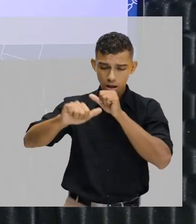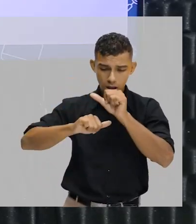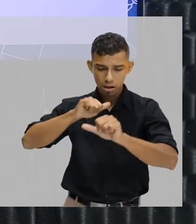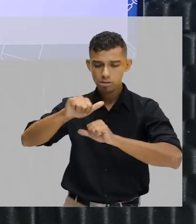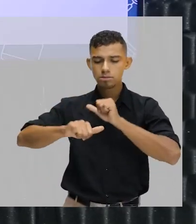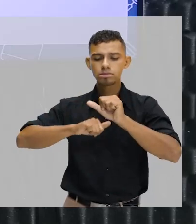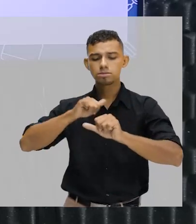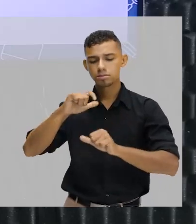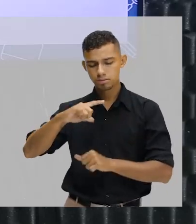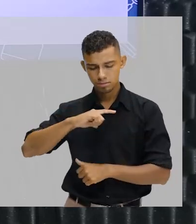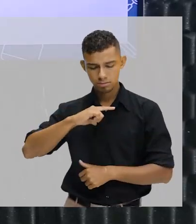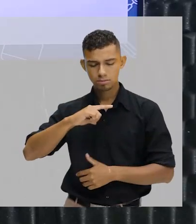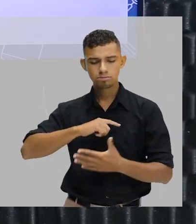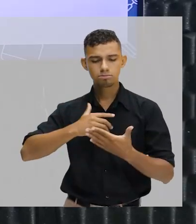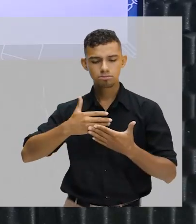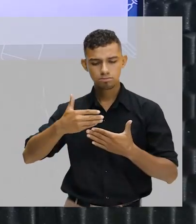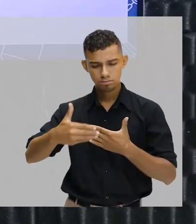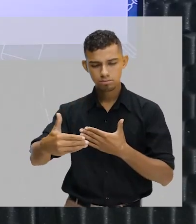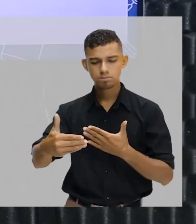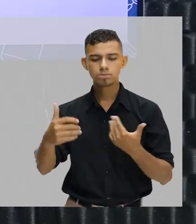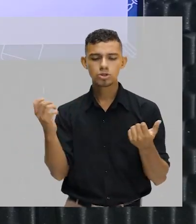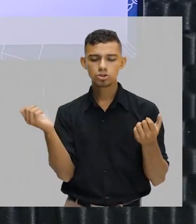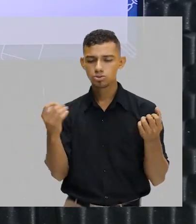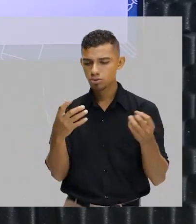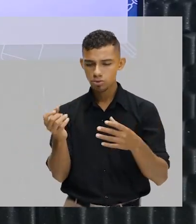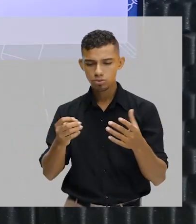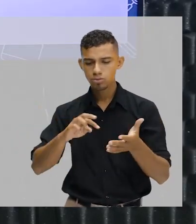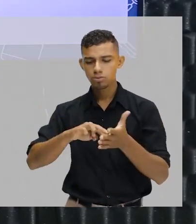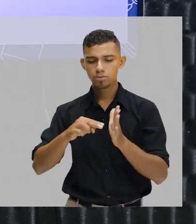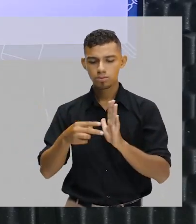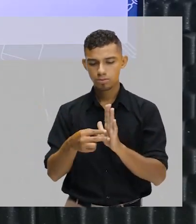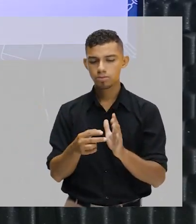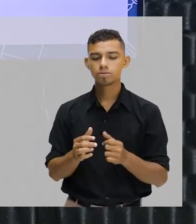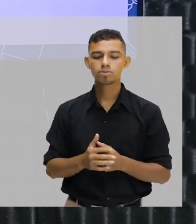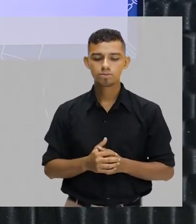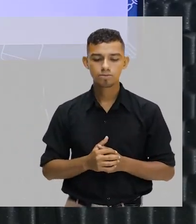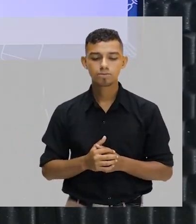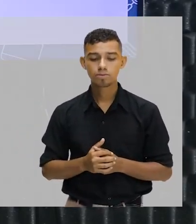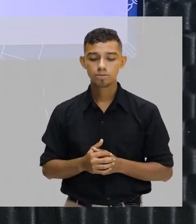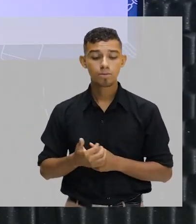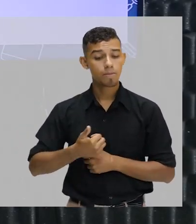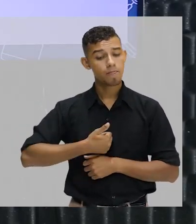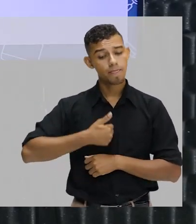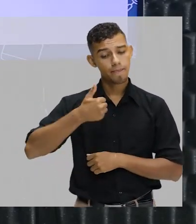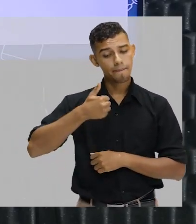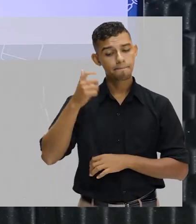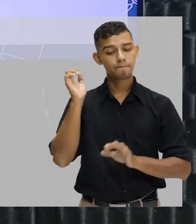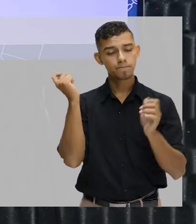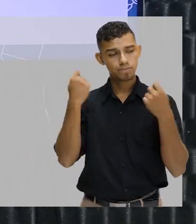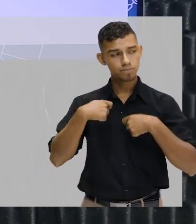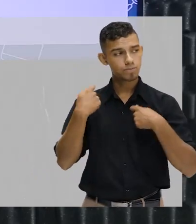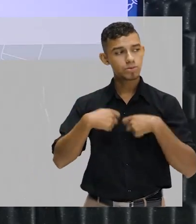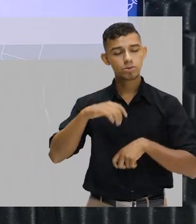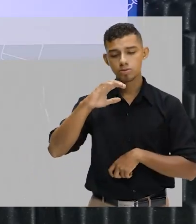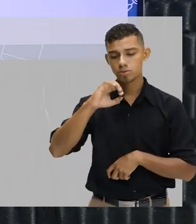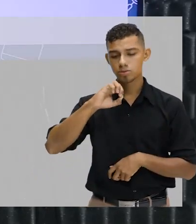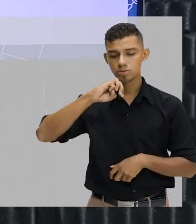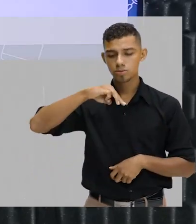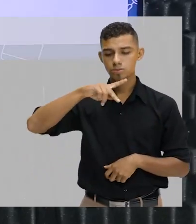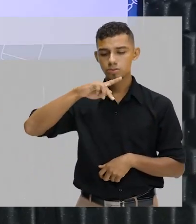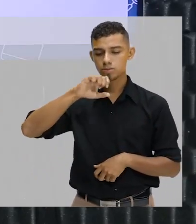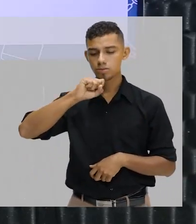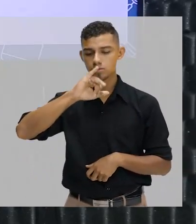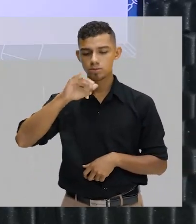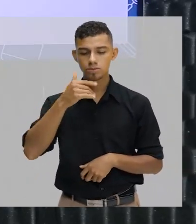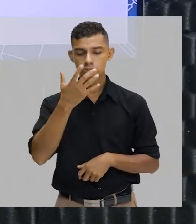sofre uma alteração e passa a adotar um novo sentido. Primeiro, o processo de composição é quando eu